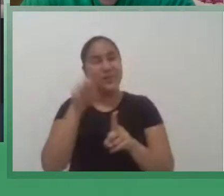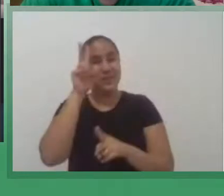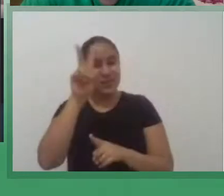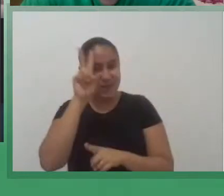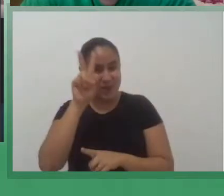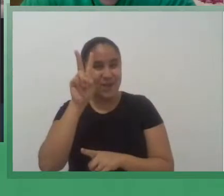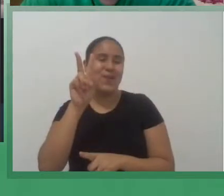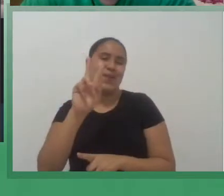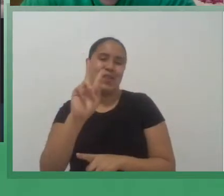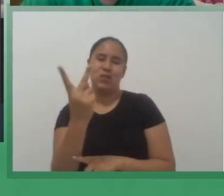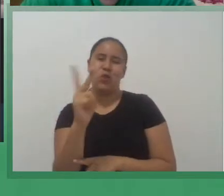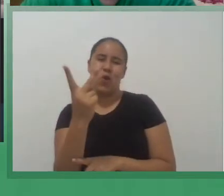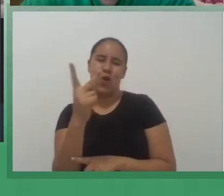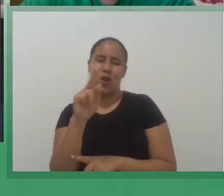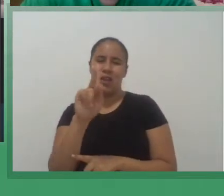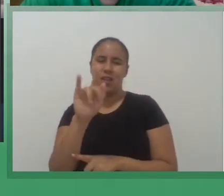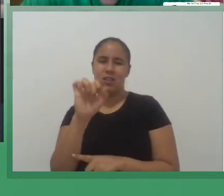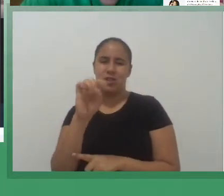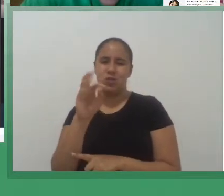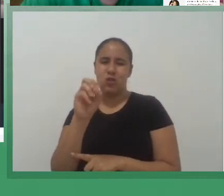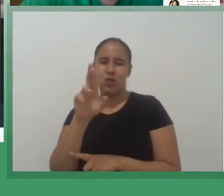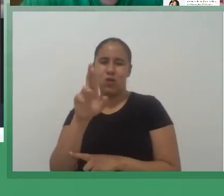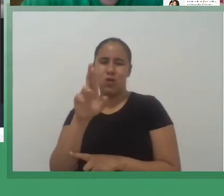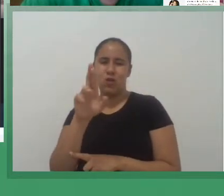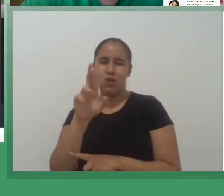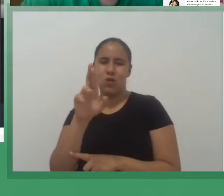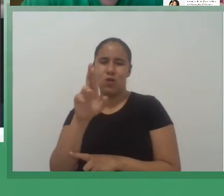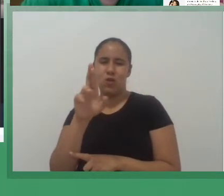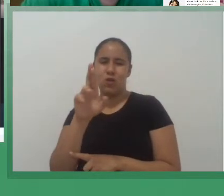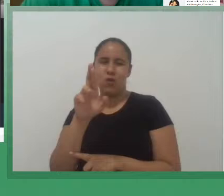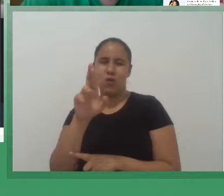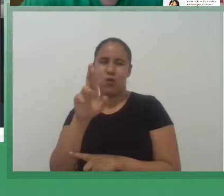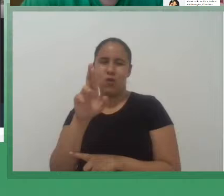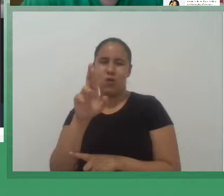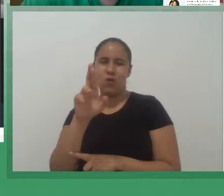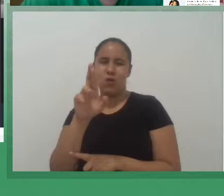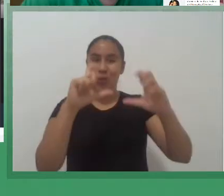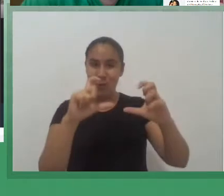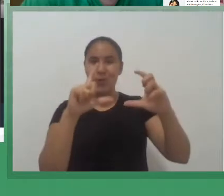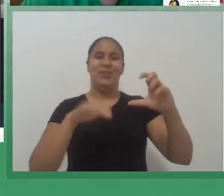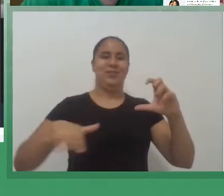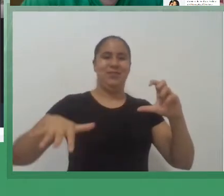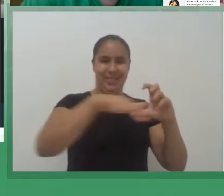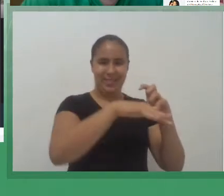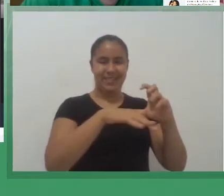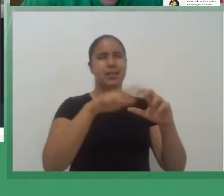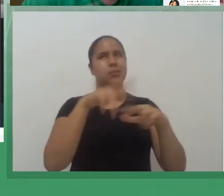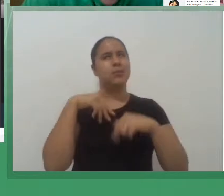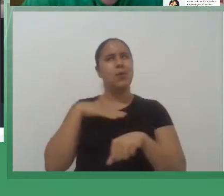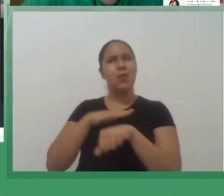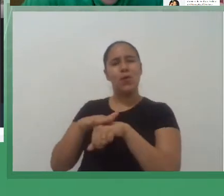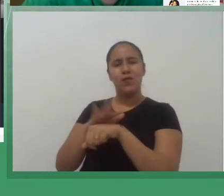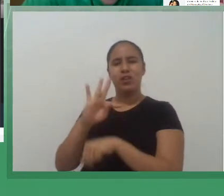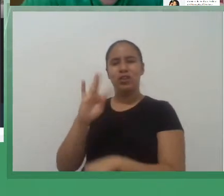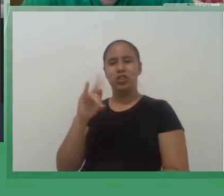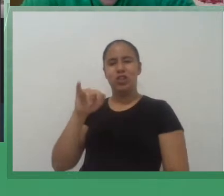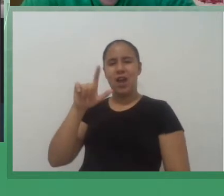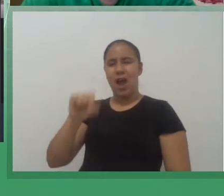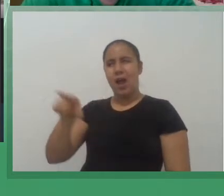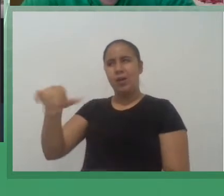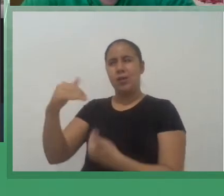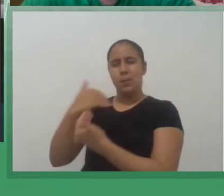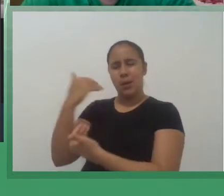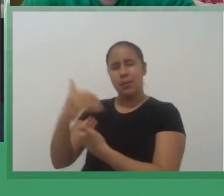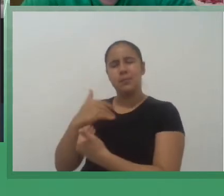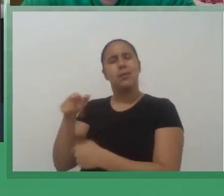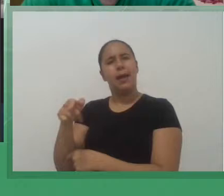área de graduação minha área de formação então conversando com o orientador atual o Tiago a gente ele me apresentou o Thomas Farkas eu não